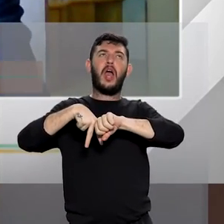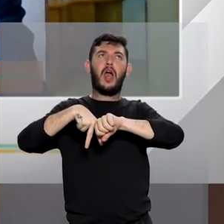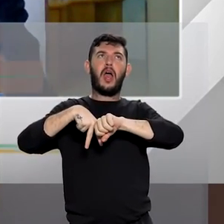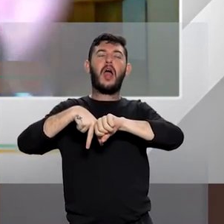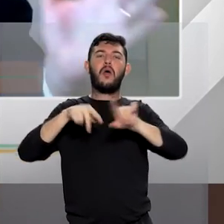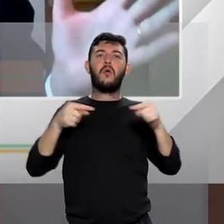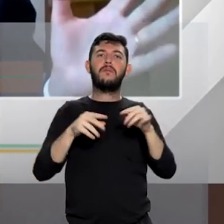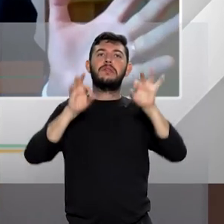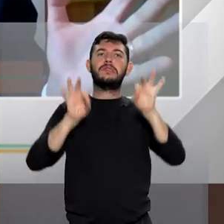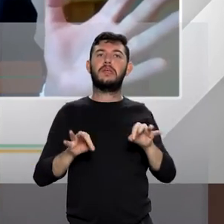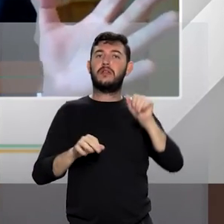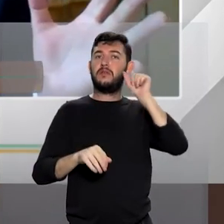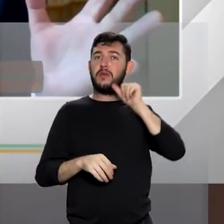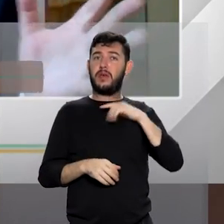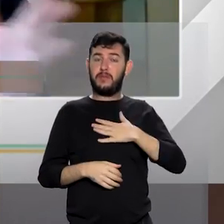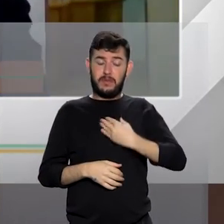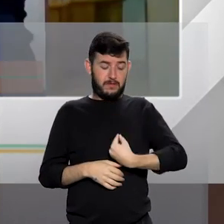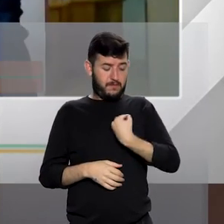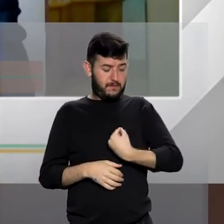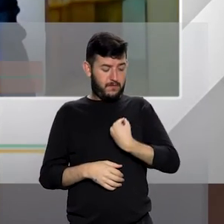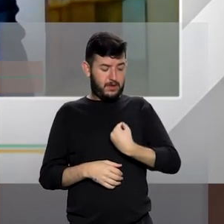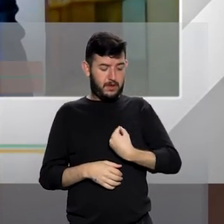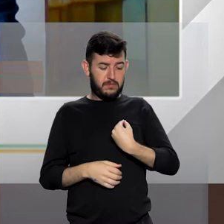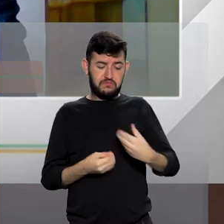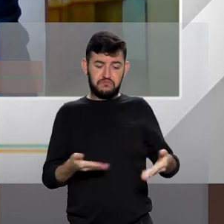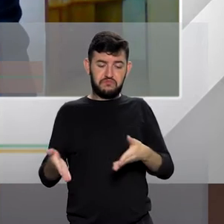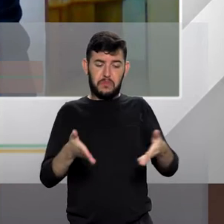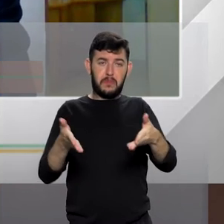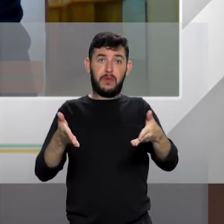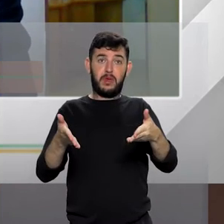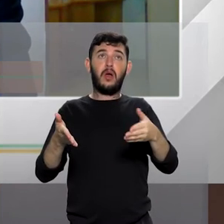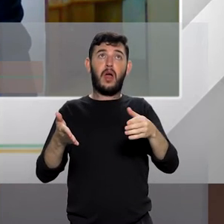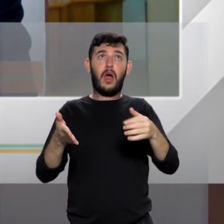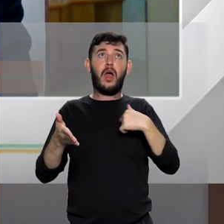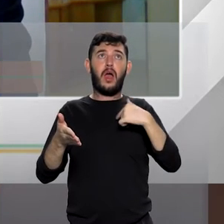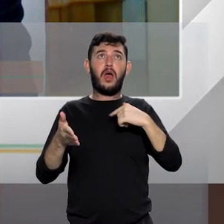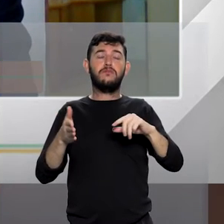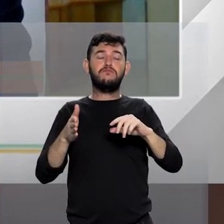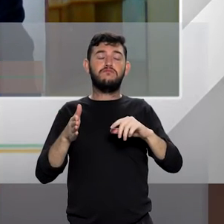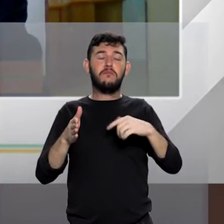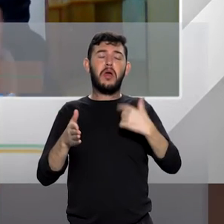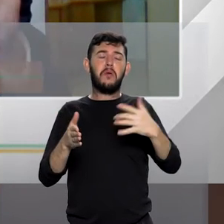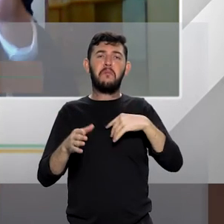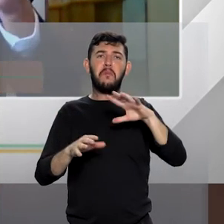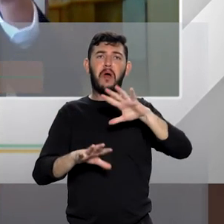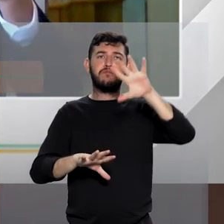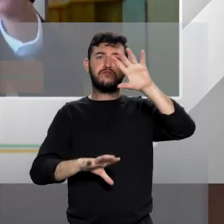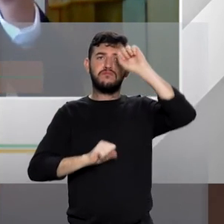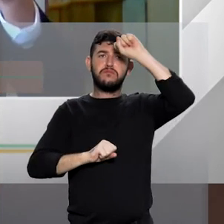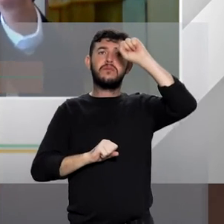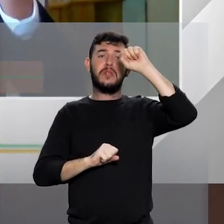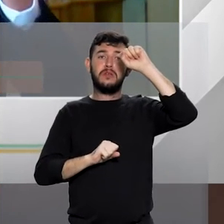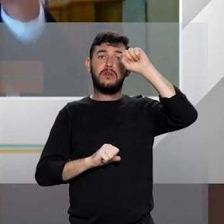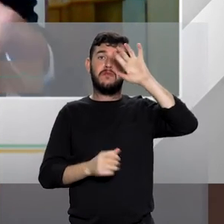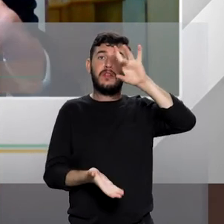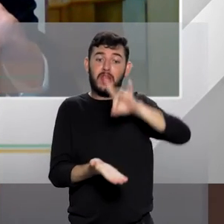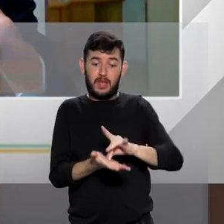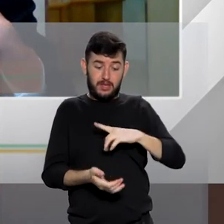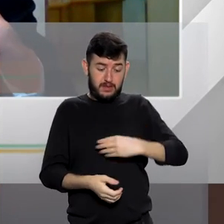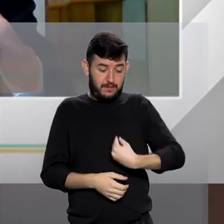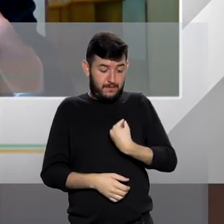feminino, e orienta a sua vida social toda a partir dessa identidade de gênero, e portanto, passa a sofrer